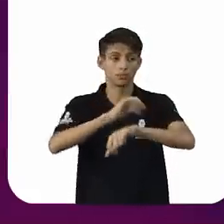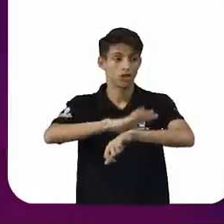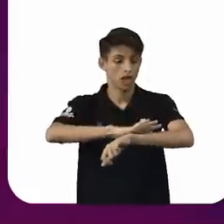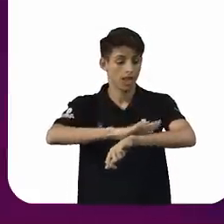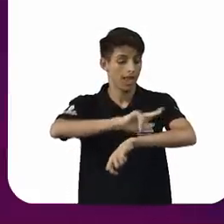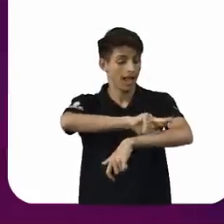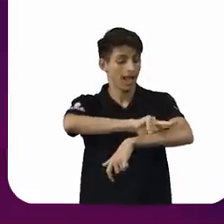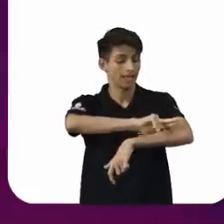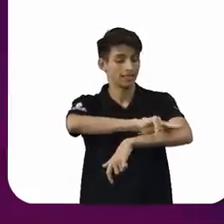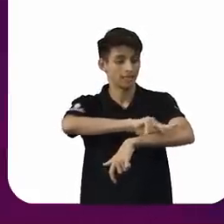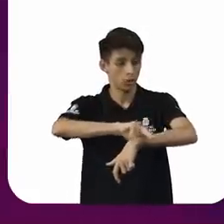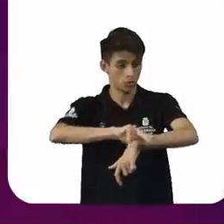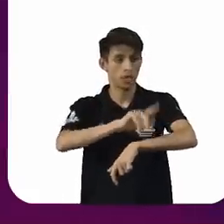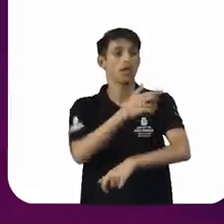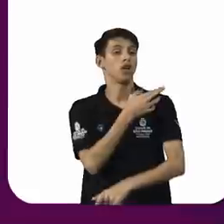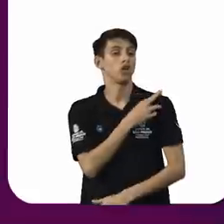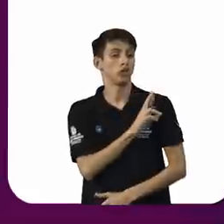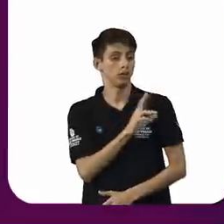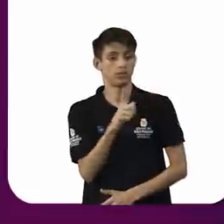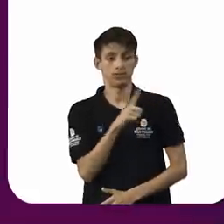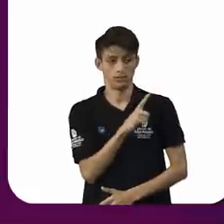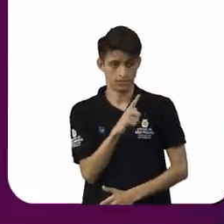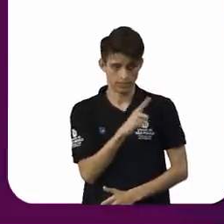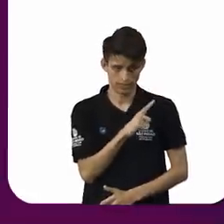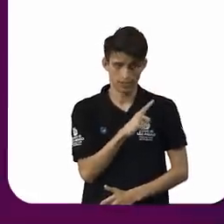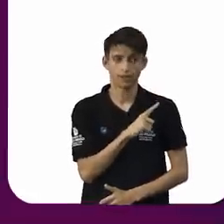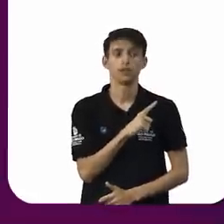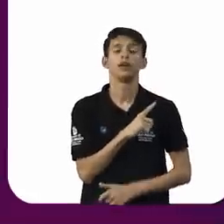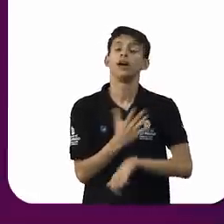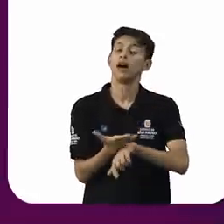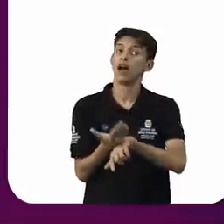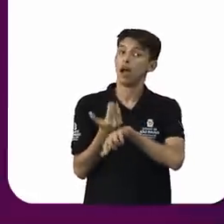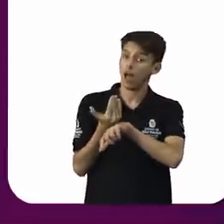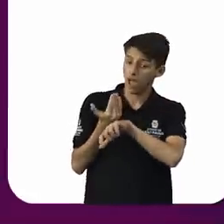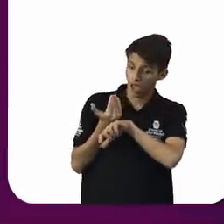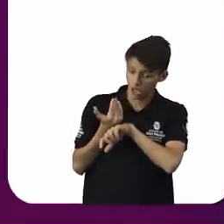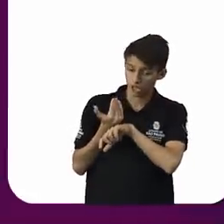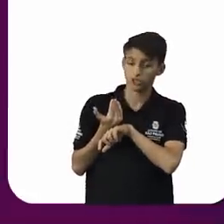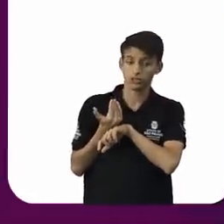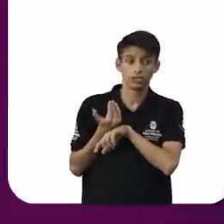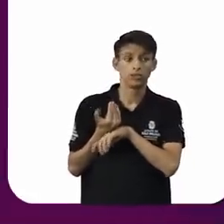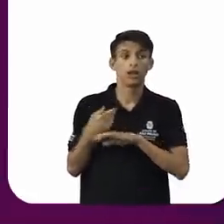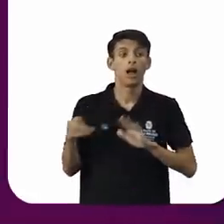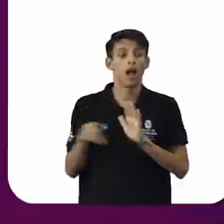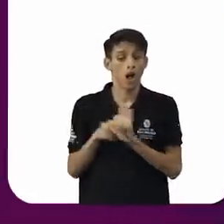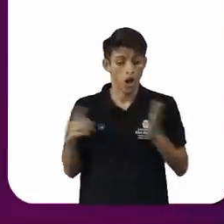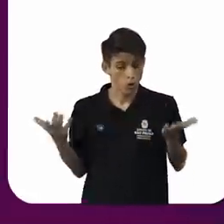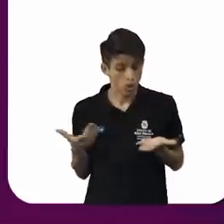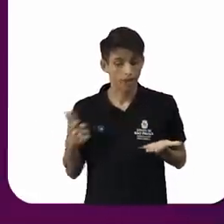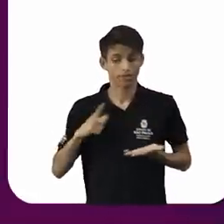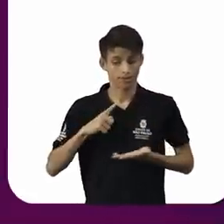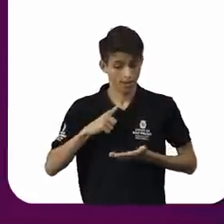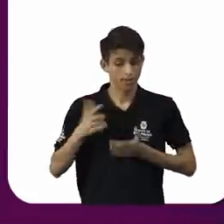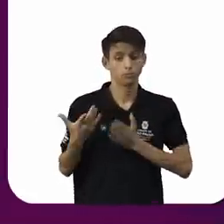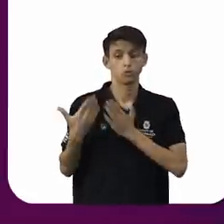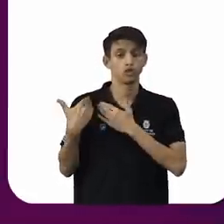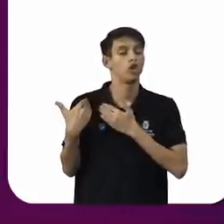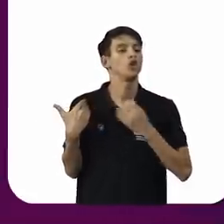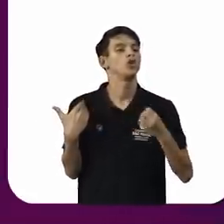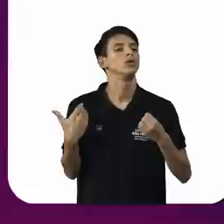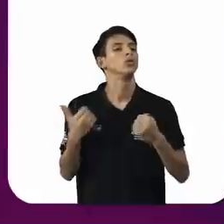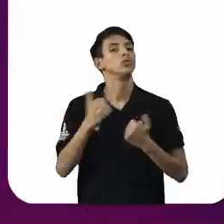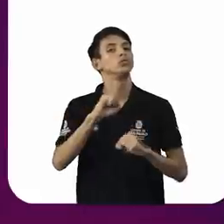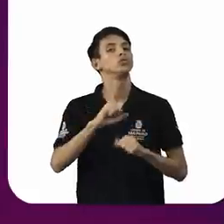religiosa teve no período pré-república, mas também no período republicano e tem ainda hoje o